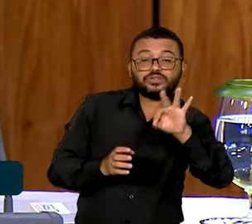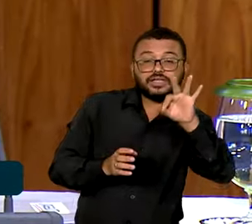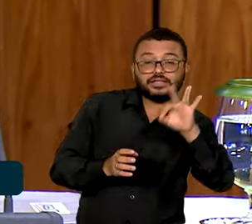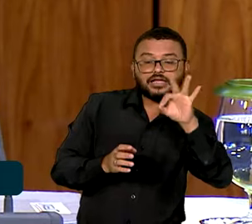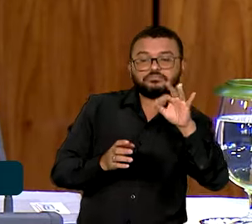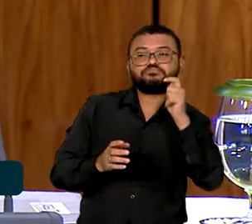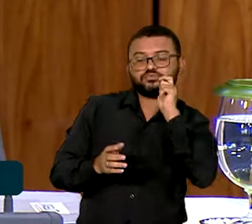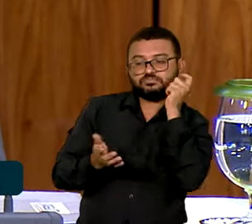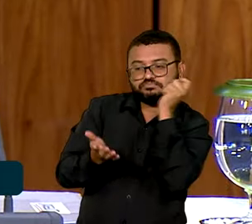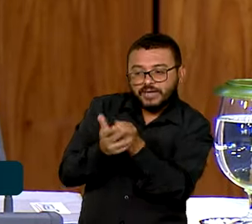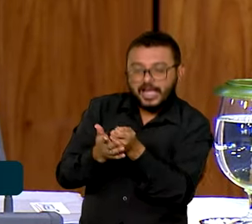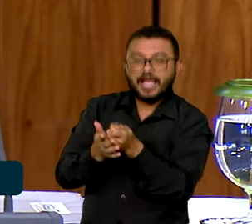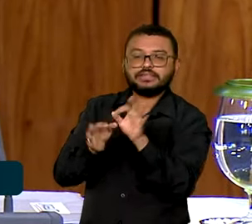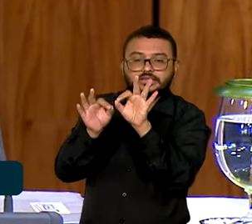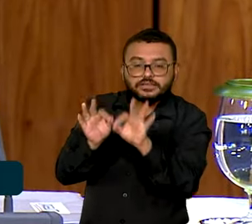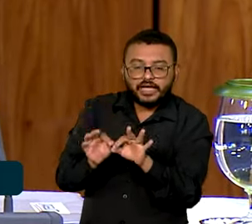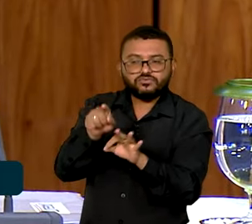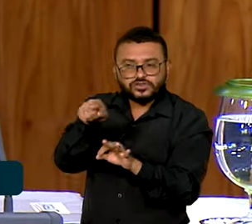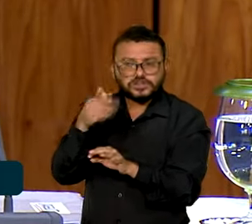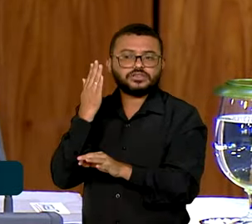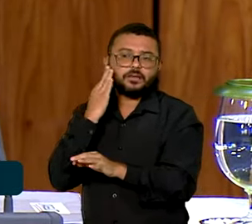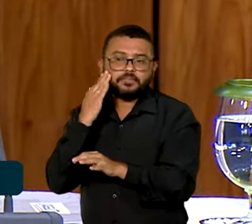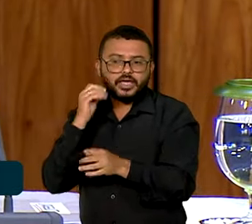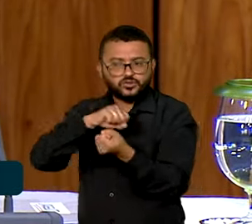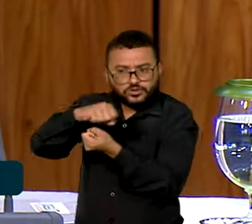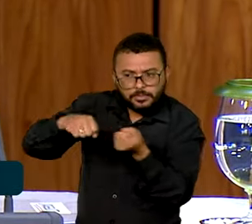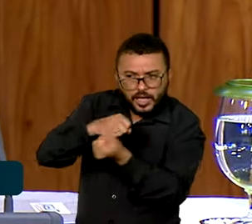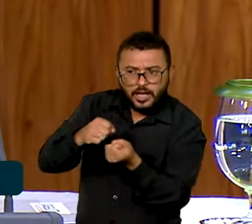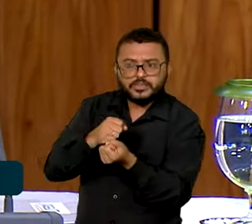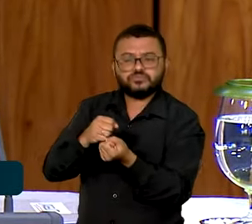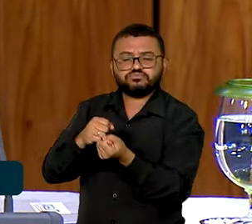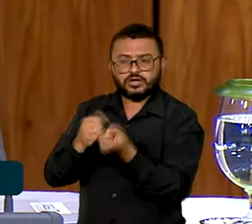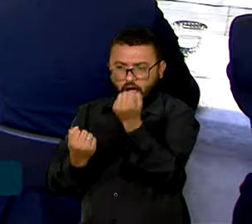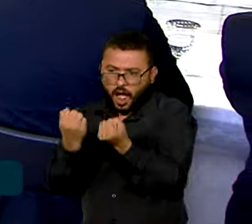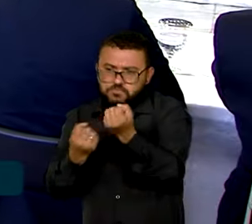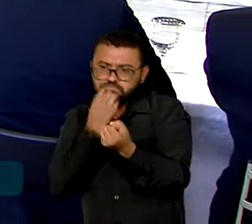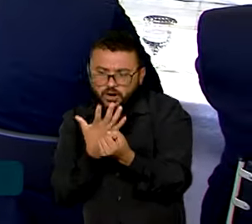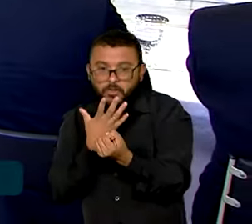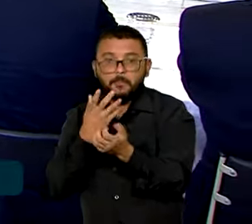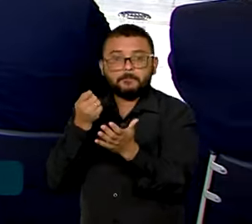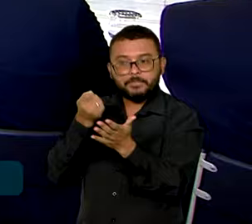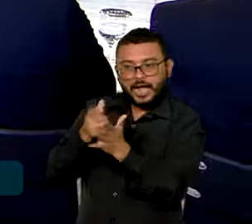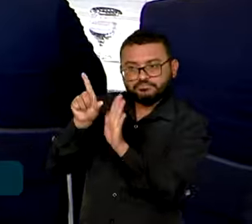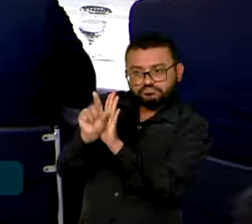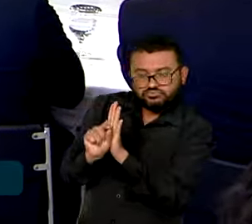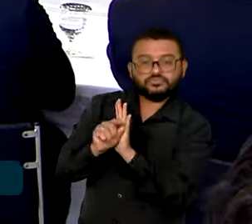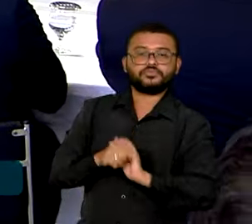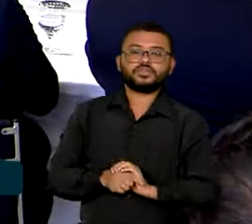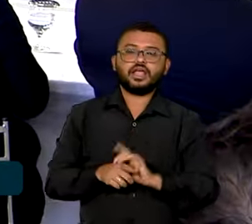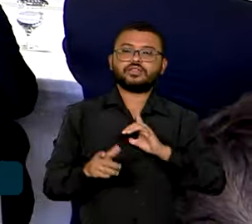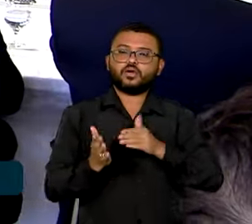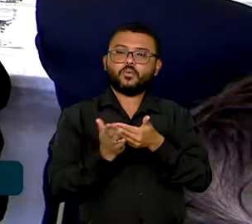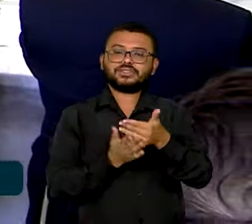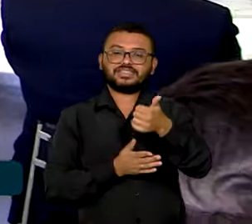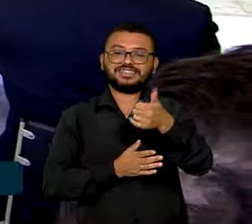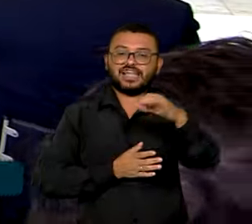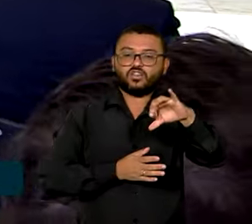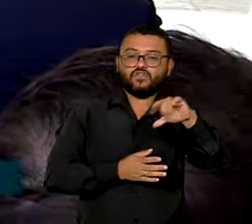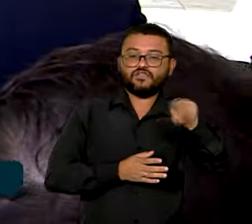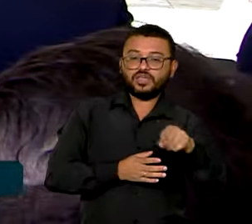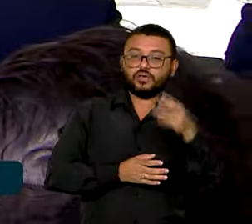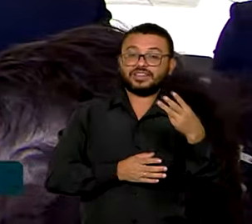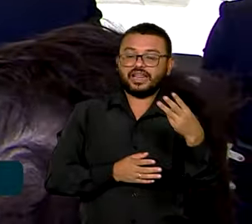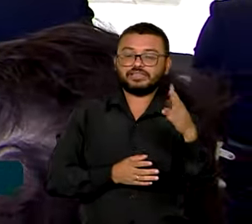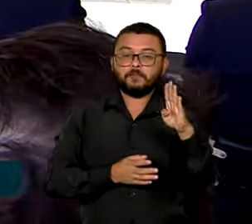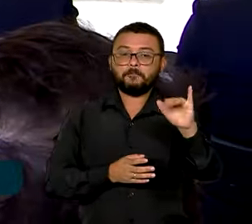tributação será de acordo com os níveis de sustentabilidade dos veículos. A iniciativa também prevê 19,3